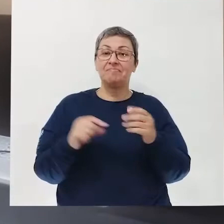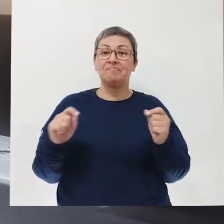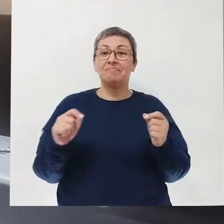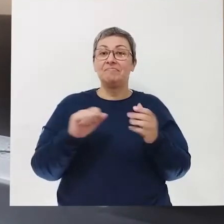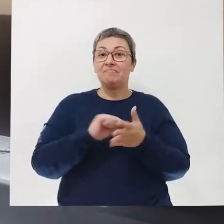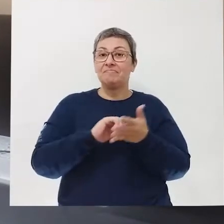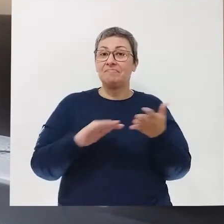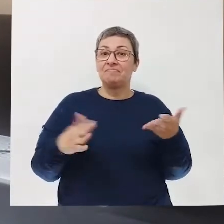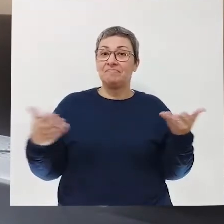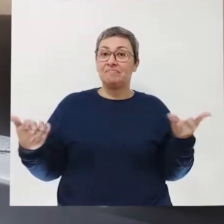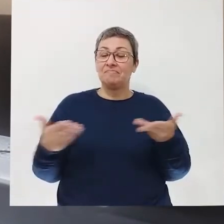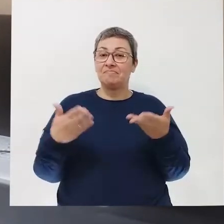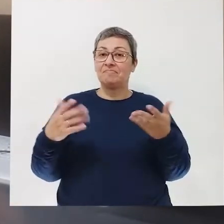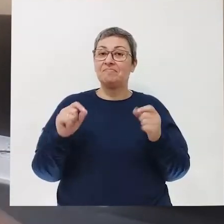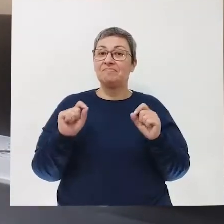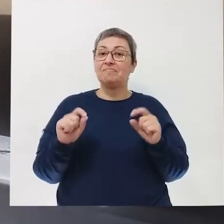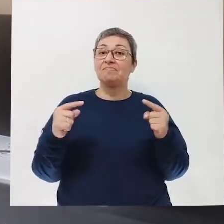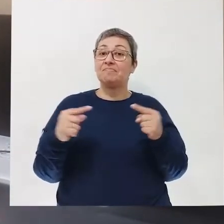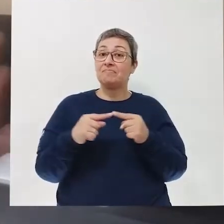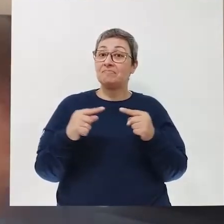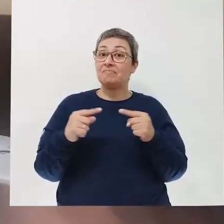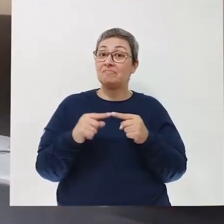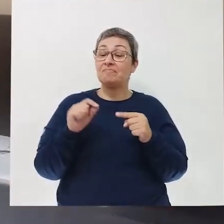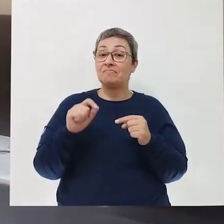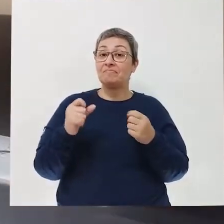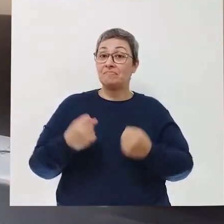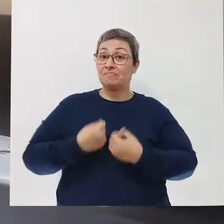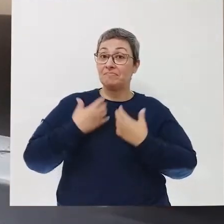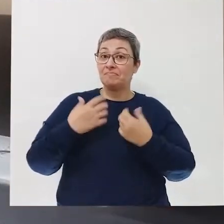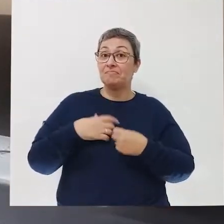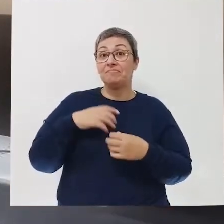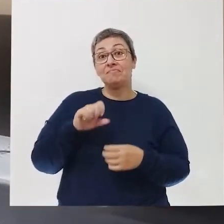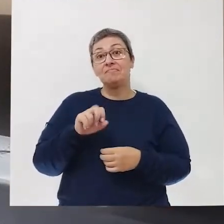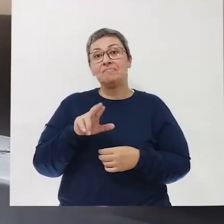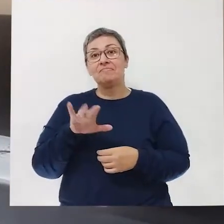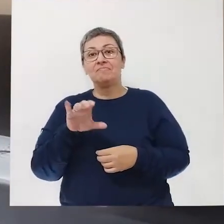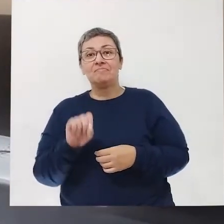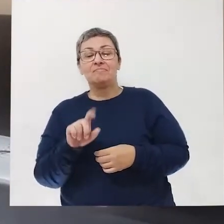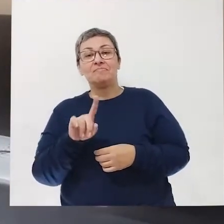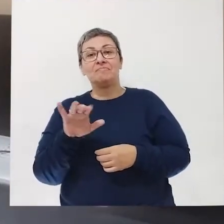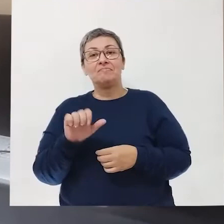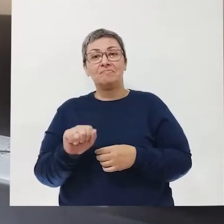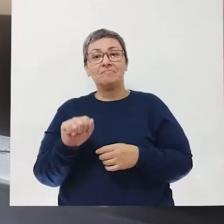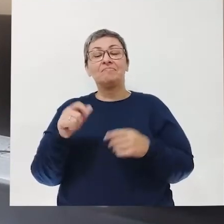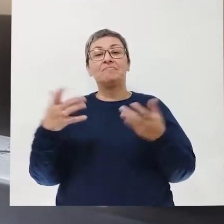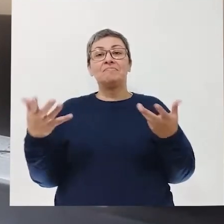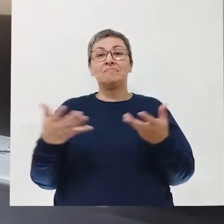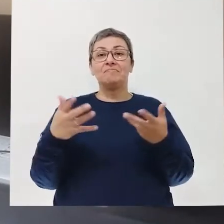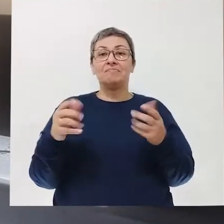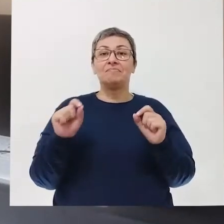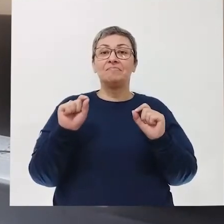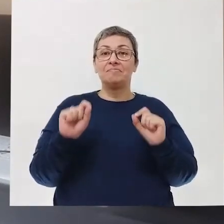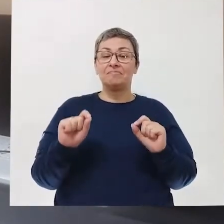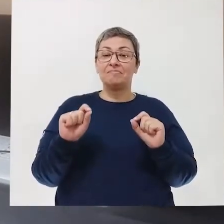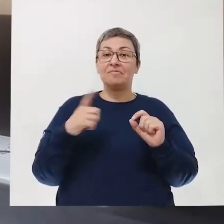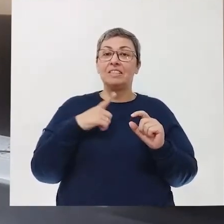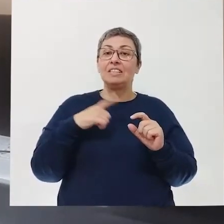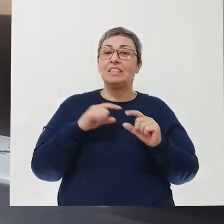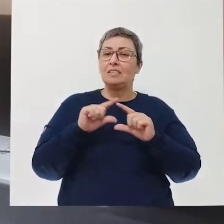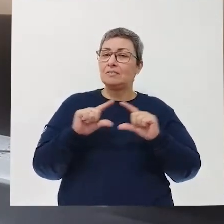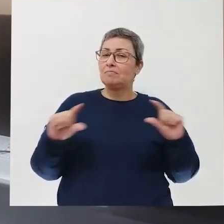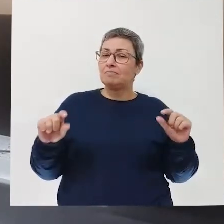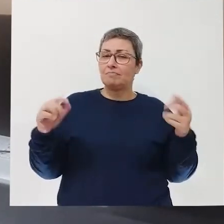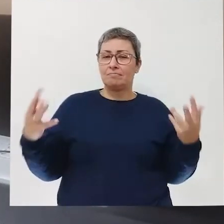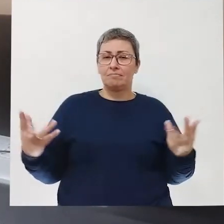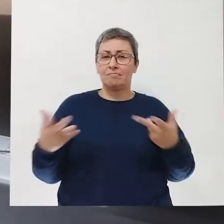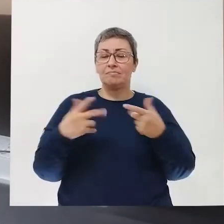A atividade de hoje ela tem muito a ver com o poeta Sérgio Vaz que a gente falou agora há pouco. O Sérgio Vaz ele tem uma frase